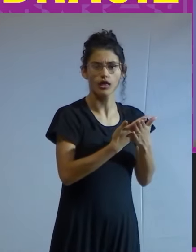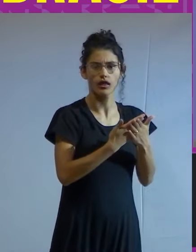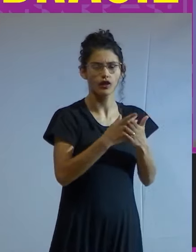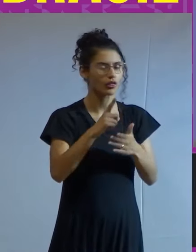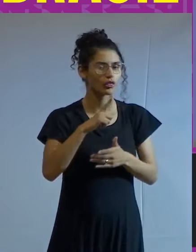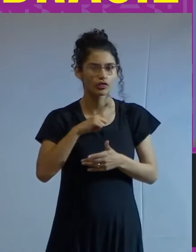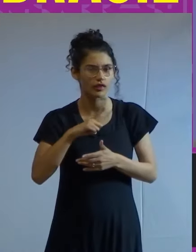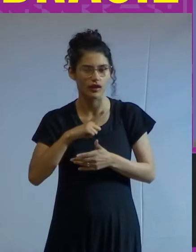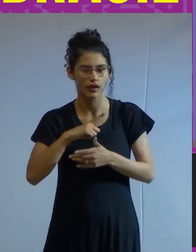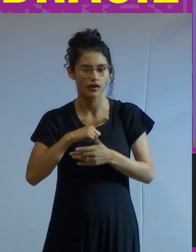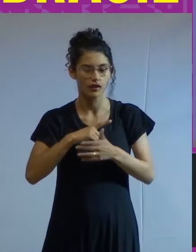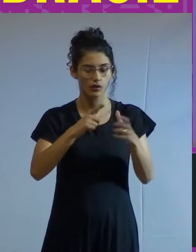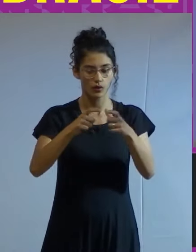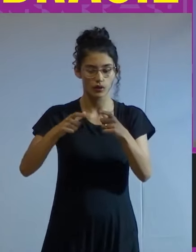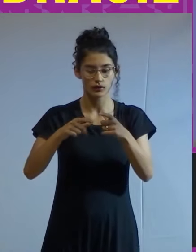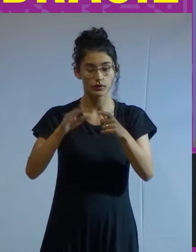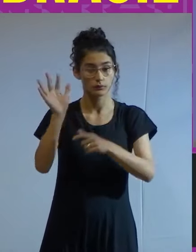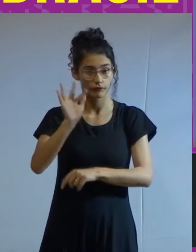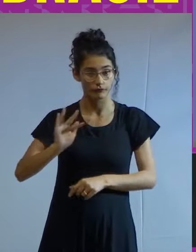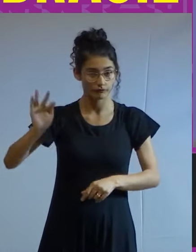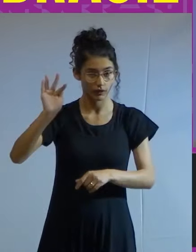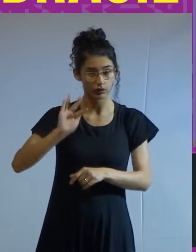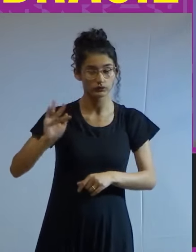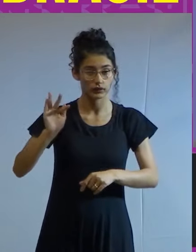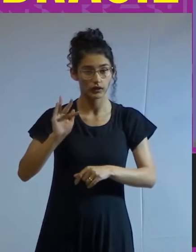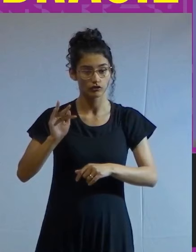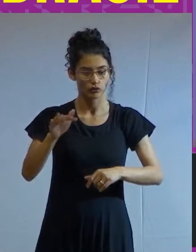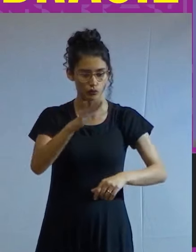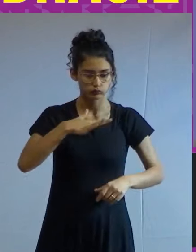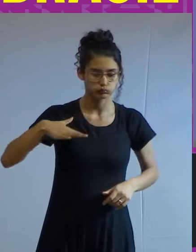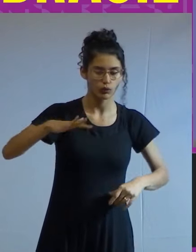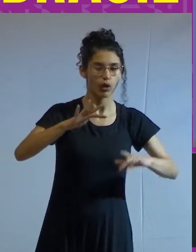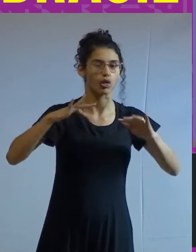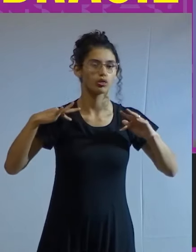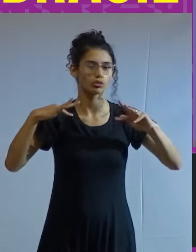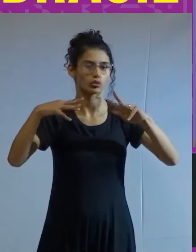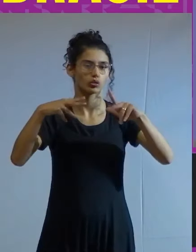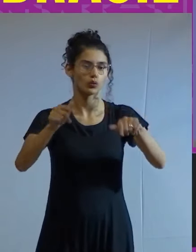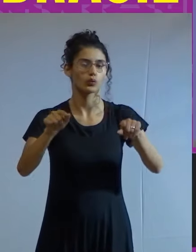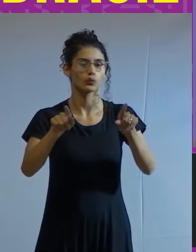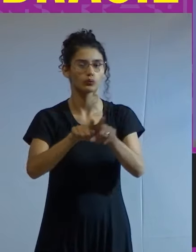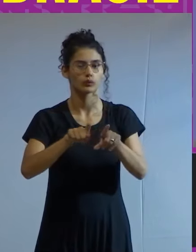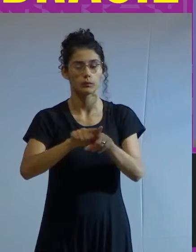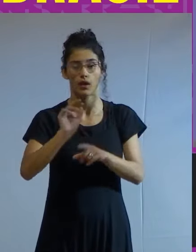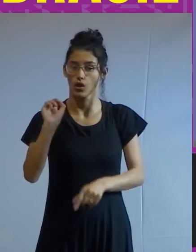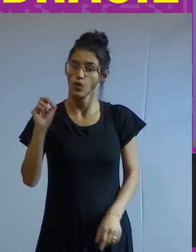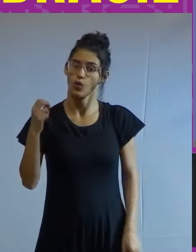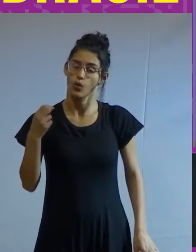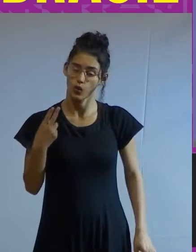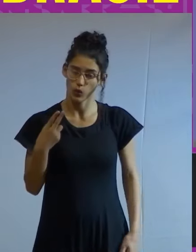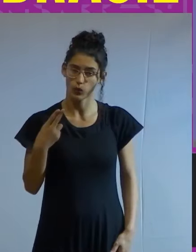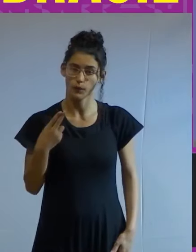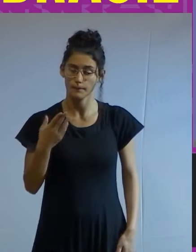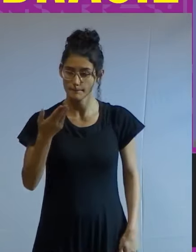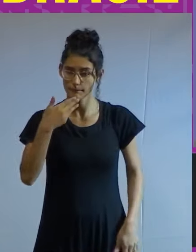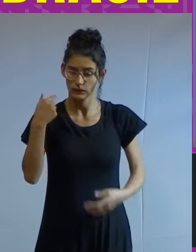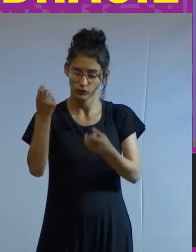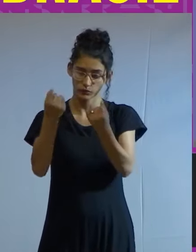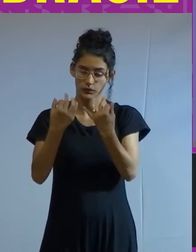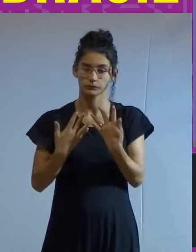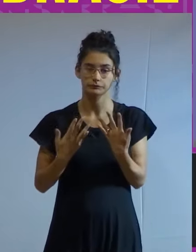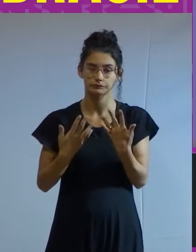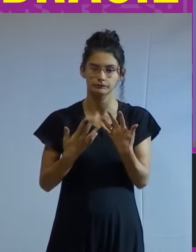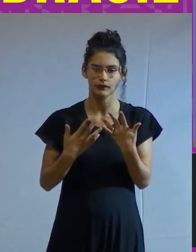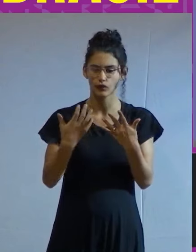província sem uma academia, um vasto todo, ou, para melhor dizer, uma